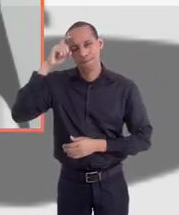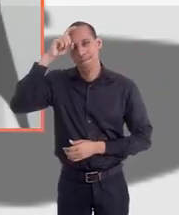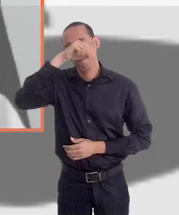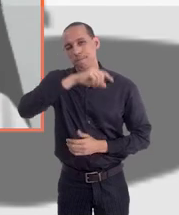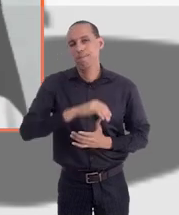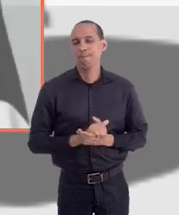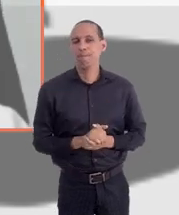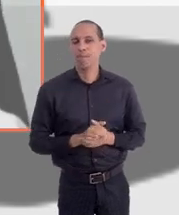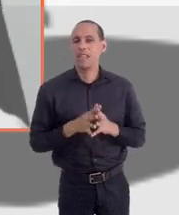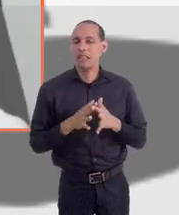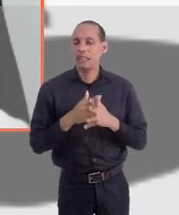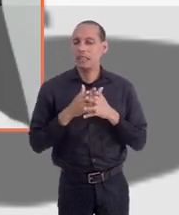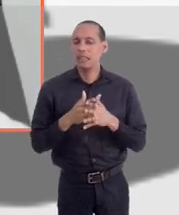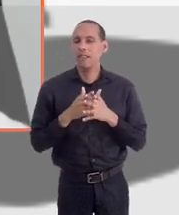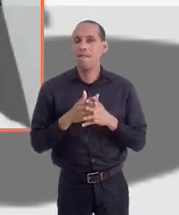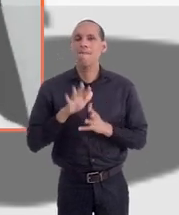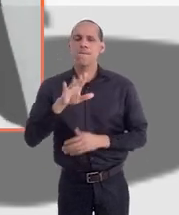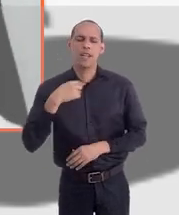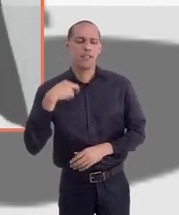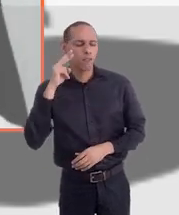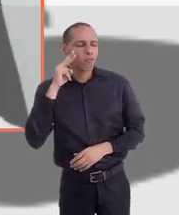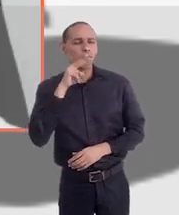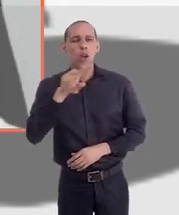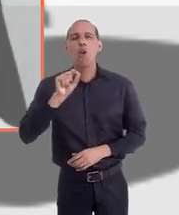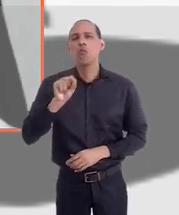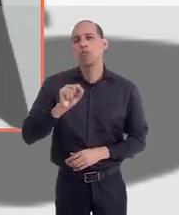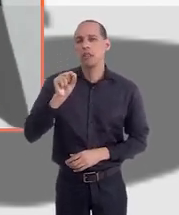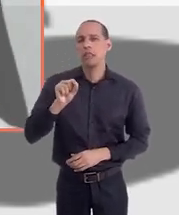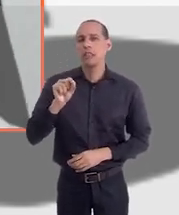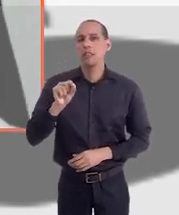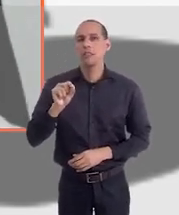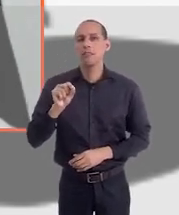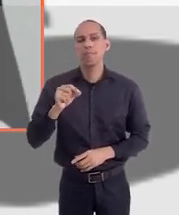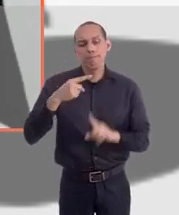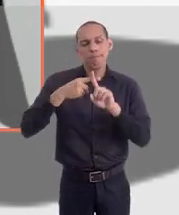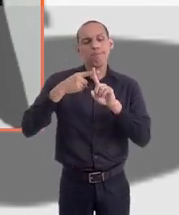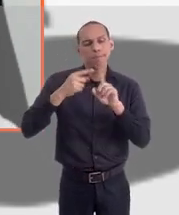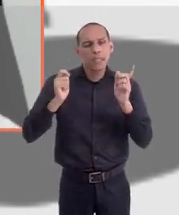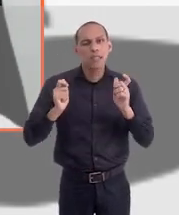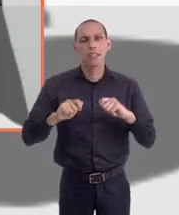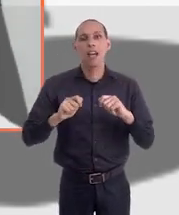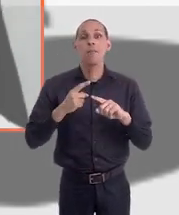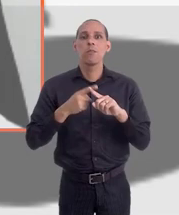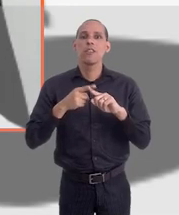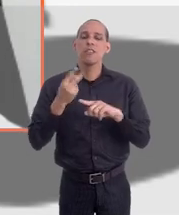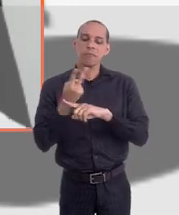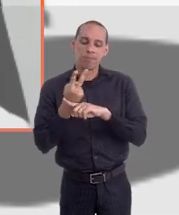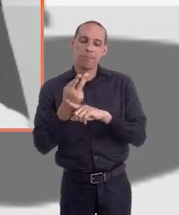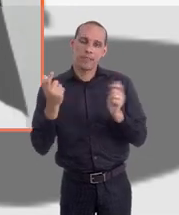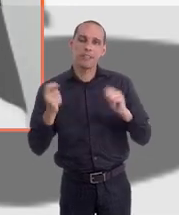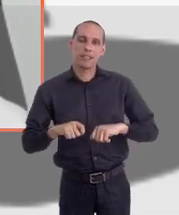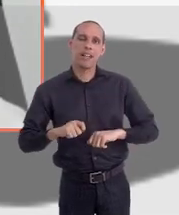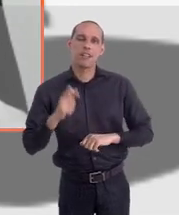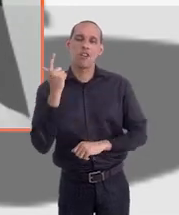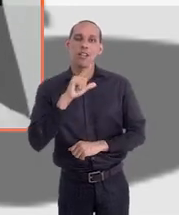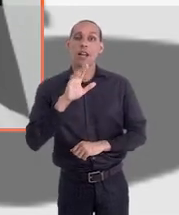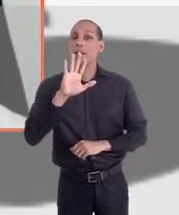durante esse período. Mas eu estou olhando sempre sob a ótica de que pode ter sido positivo em relação a você buscar.